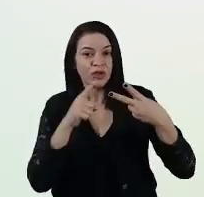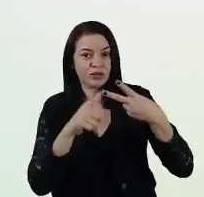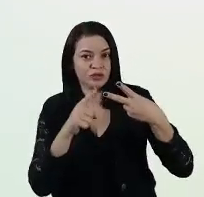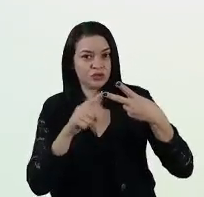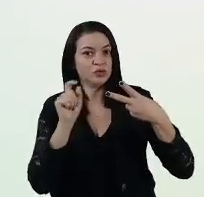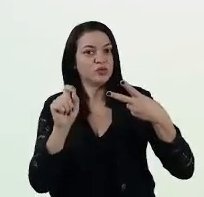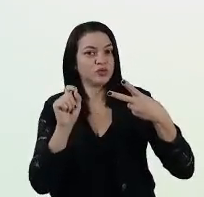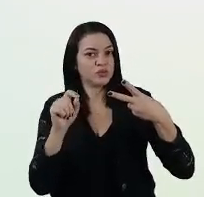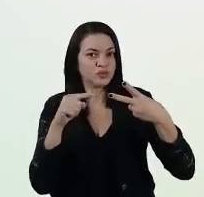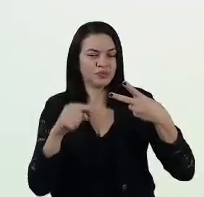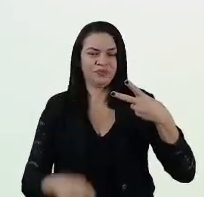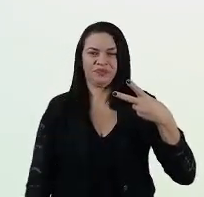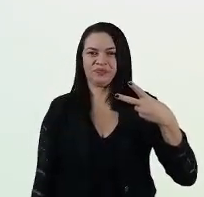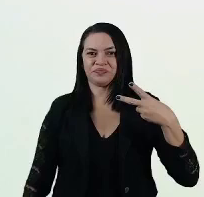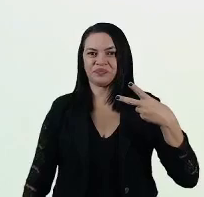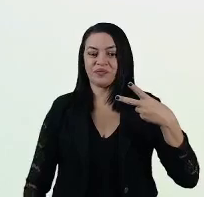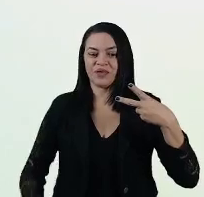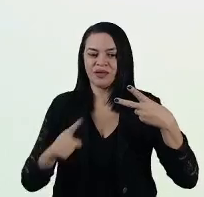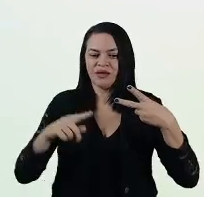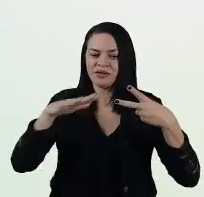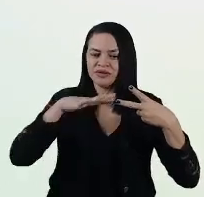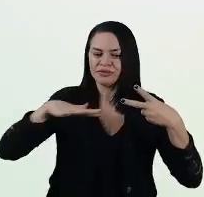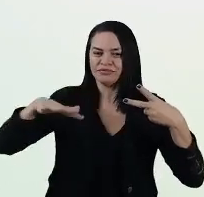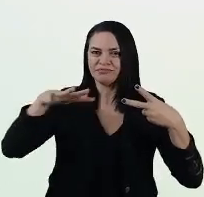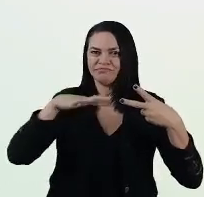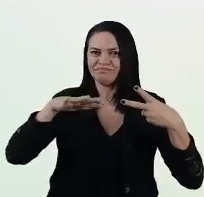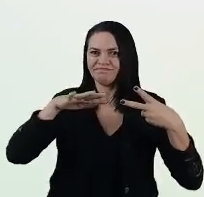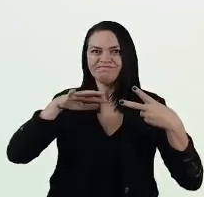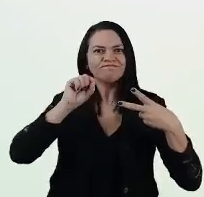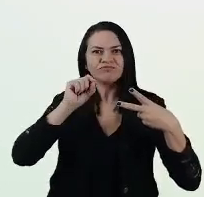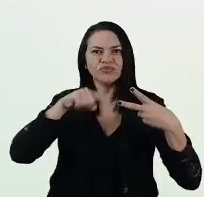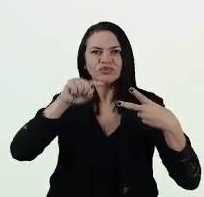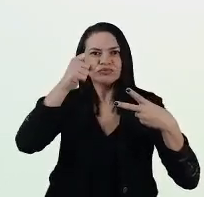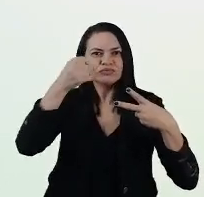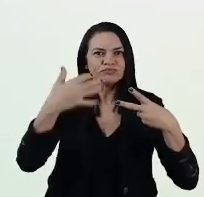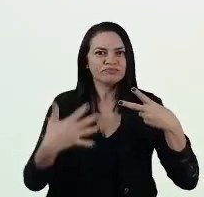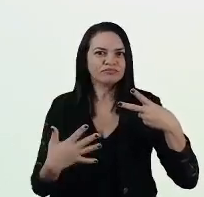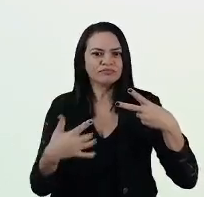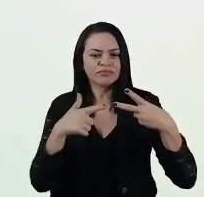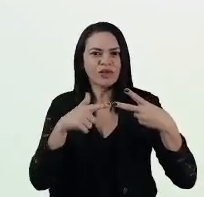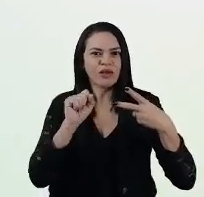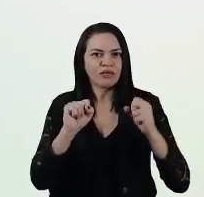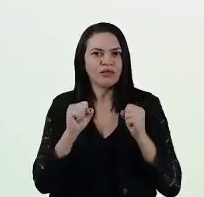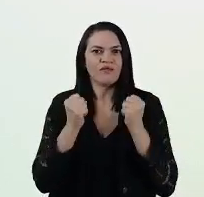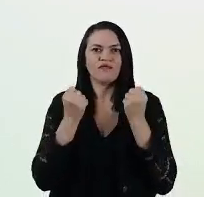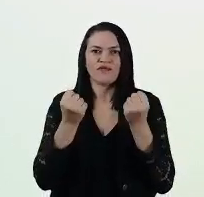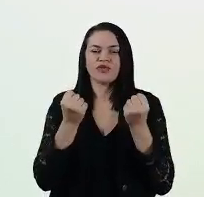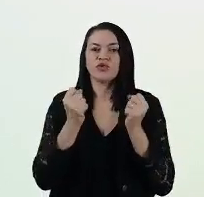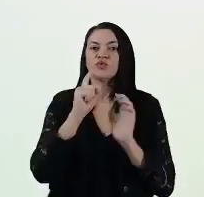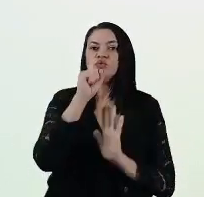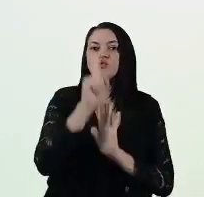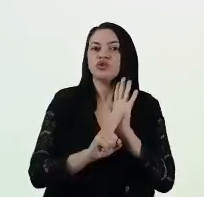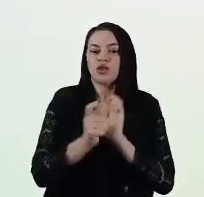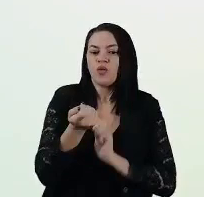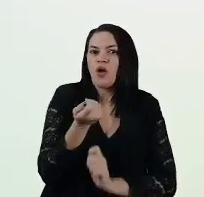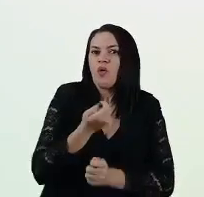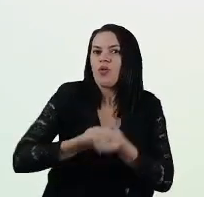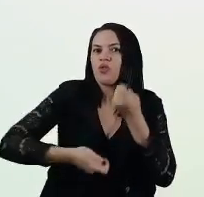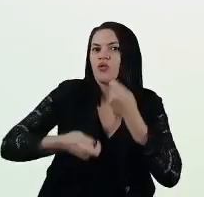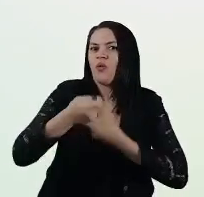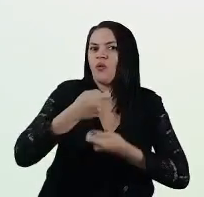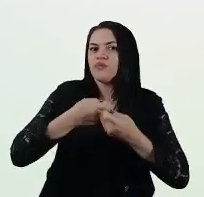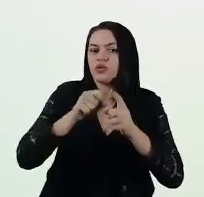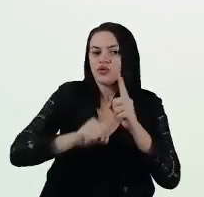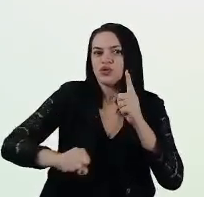dimensão é a dimensão referente à defesa dos direitos econômicos e